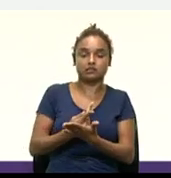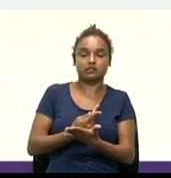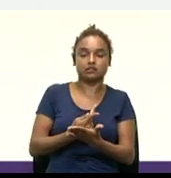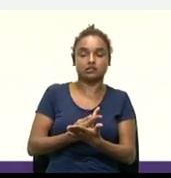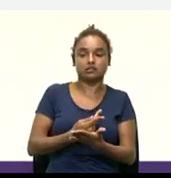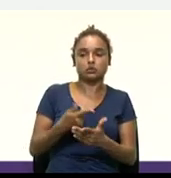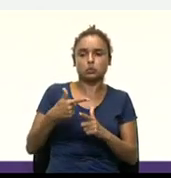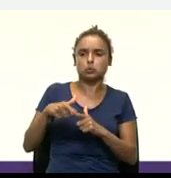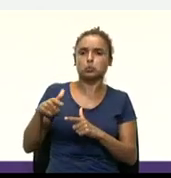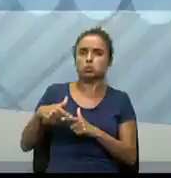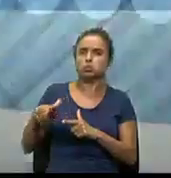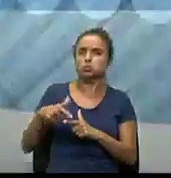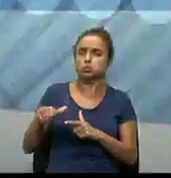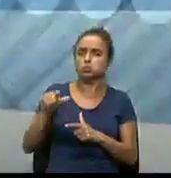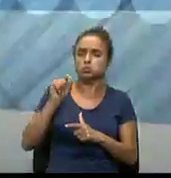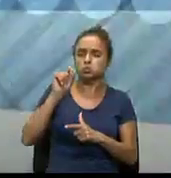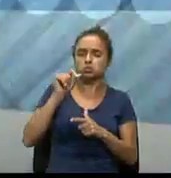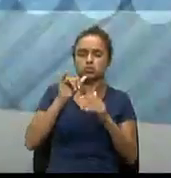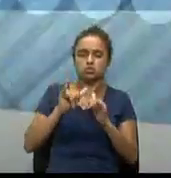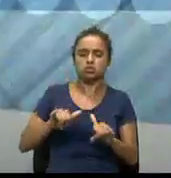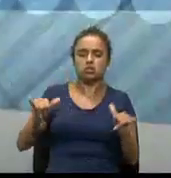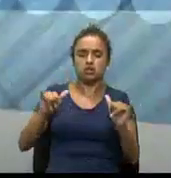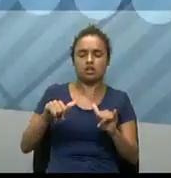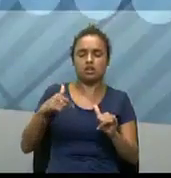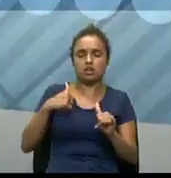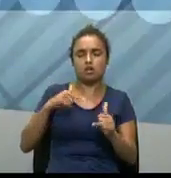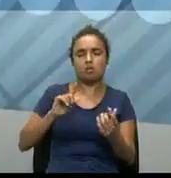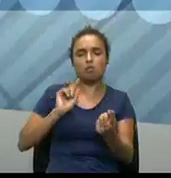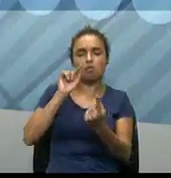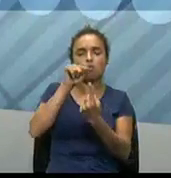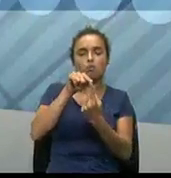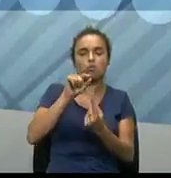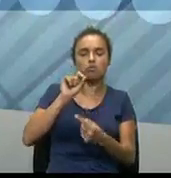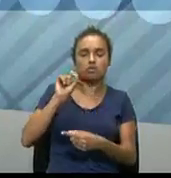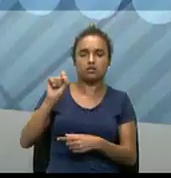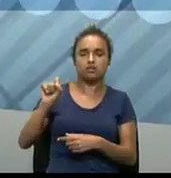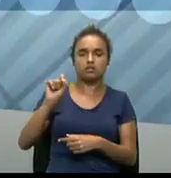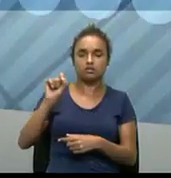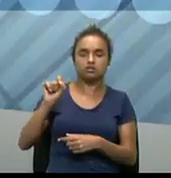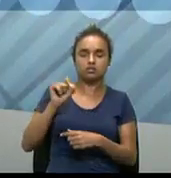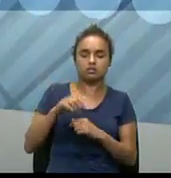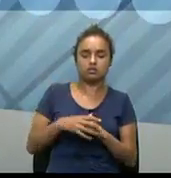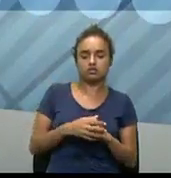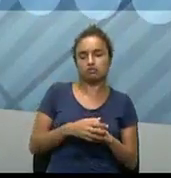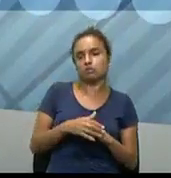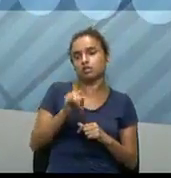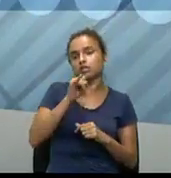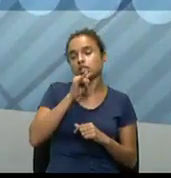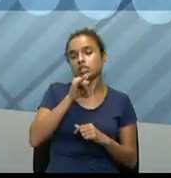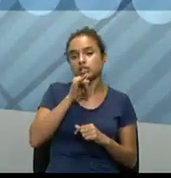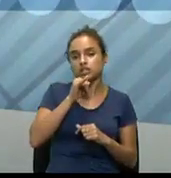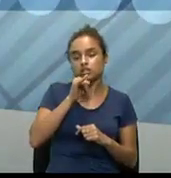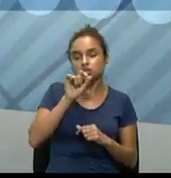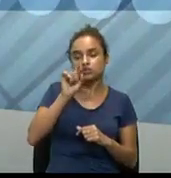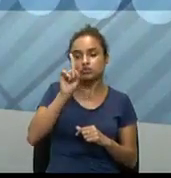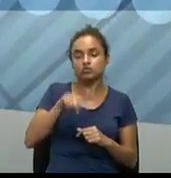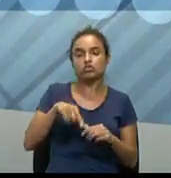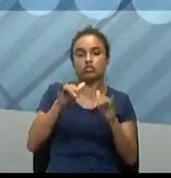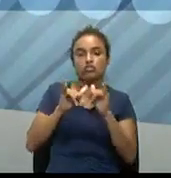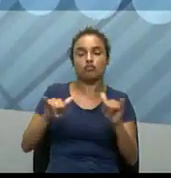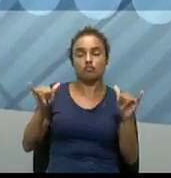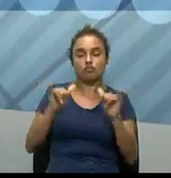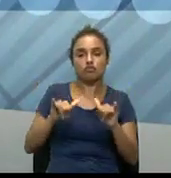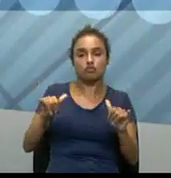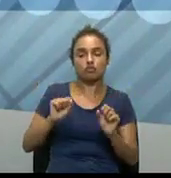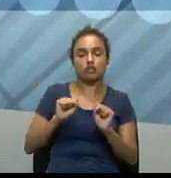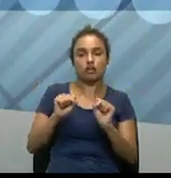Professora, que tipo de informação eu posso buscar, né? Então, segue aí algumas dicas, né? Então, que tipo de informação eu posso me